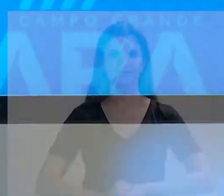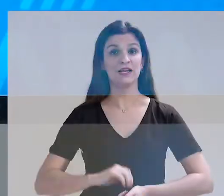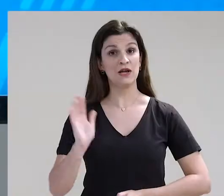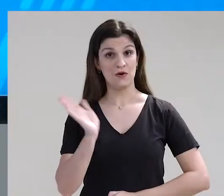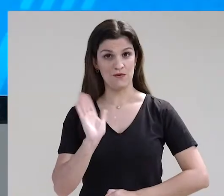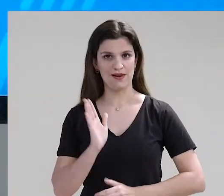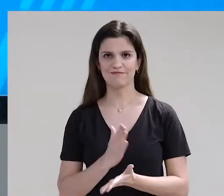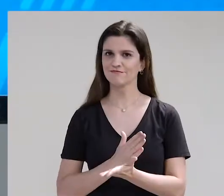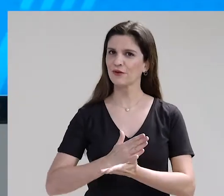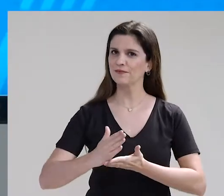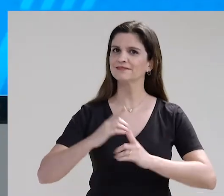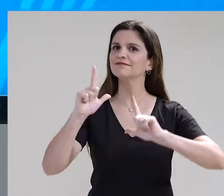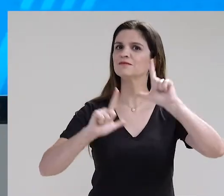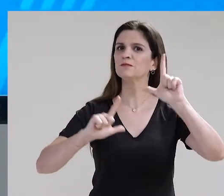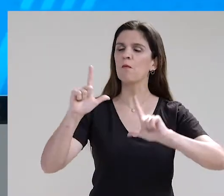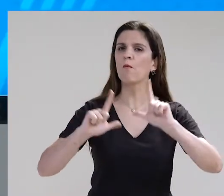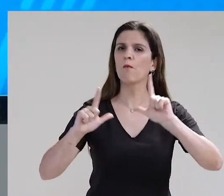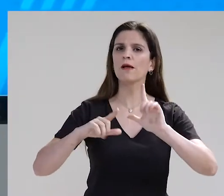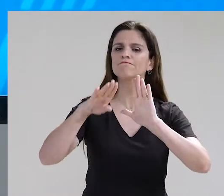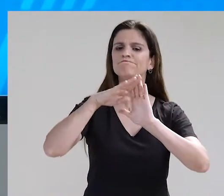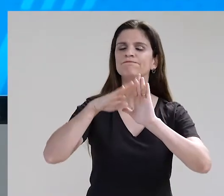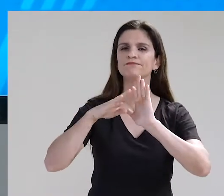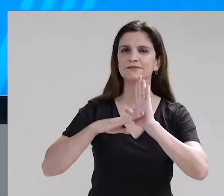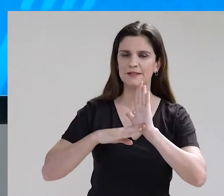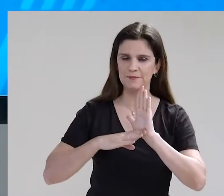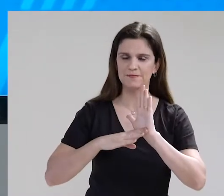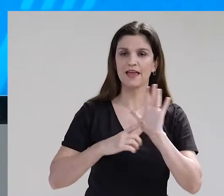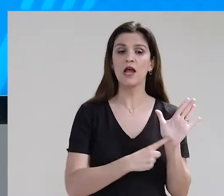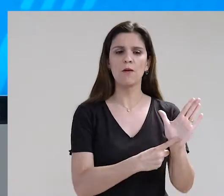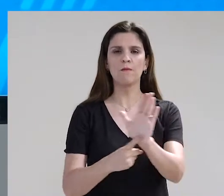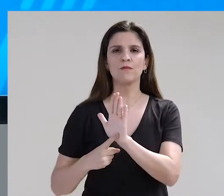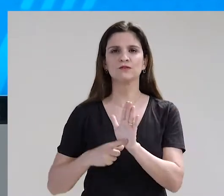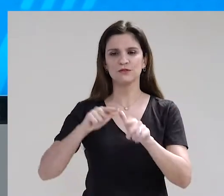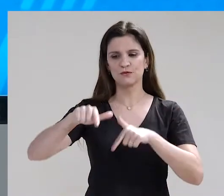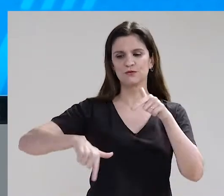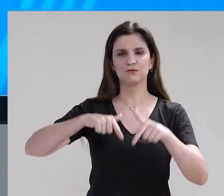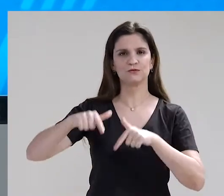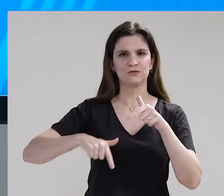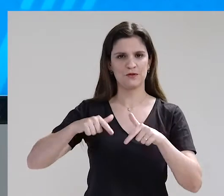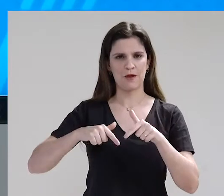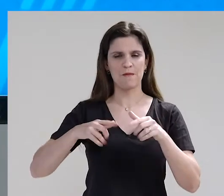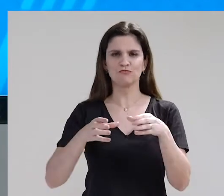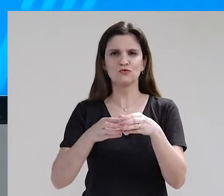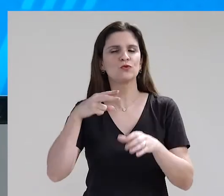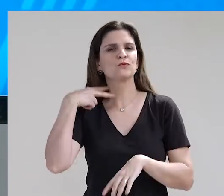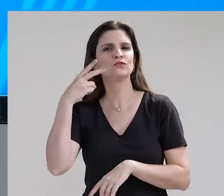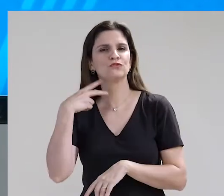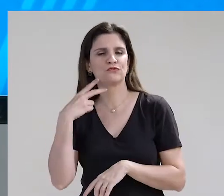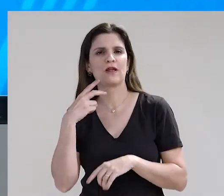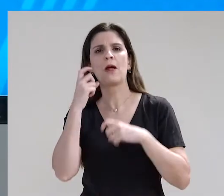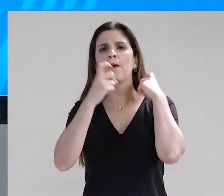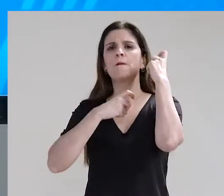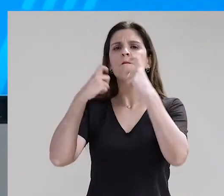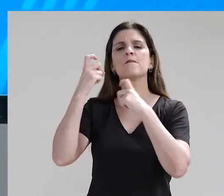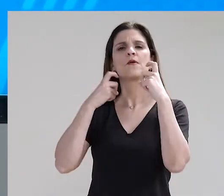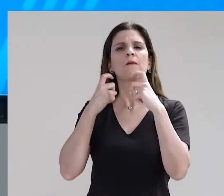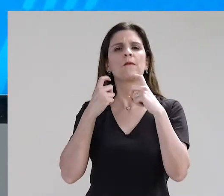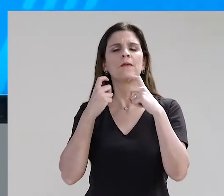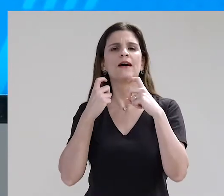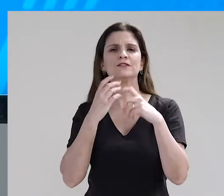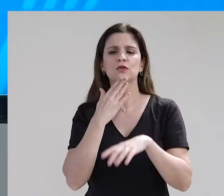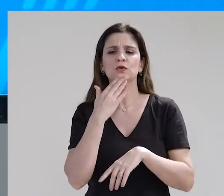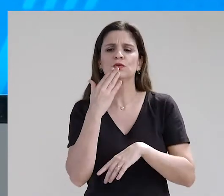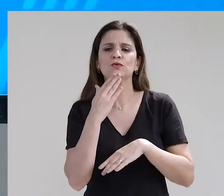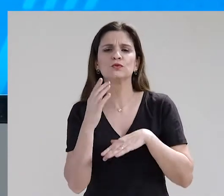Olá, estamos iniciando mais um programa expediente, mostrando o trabalho dos vereadores sempre preocupados